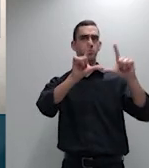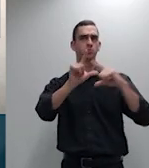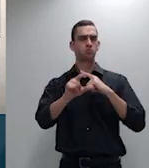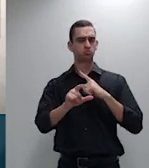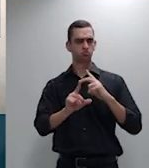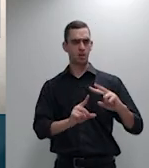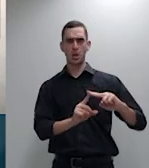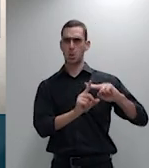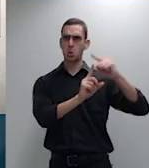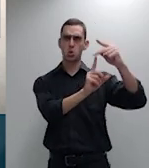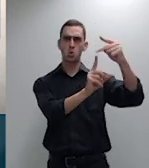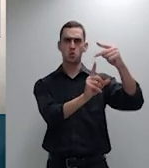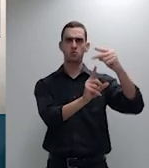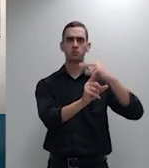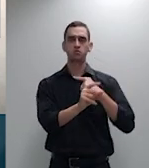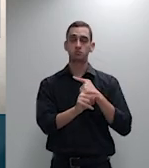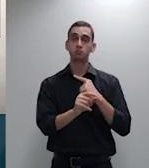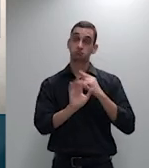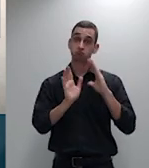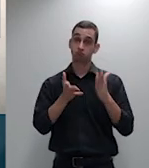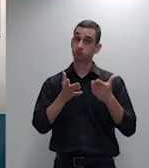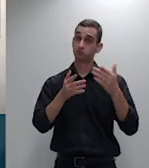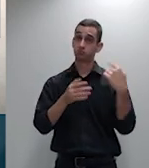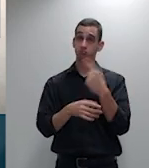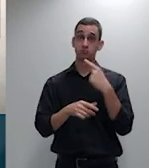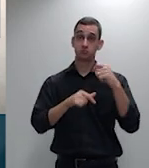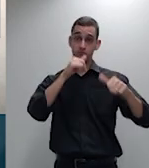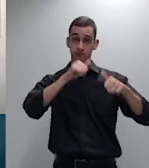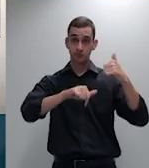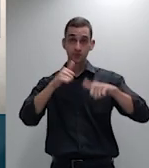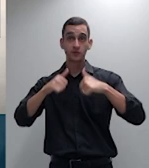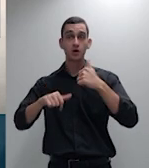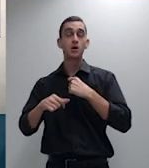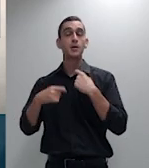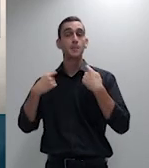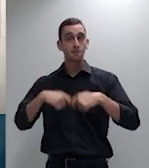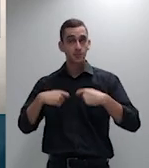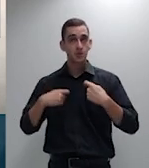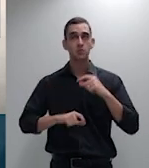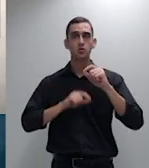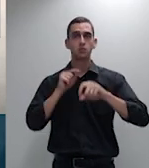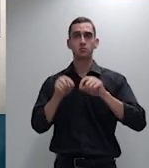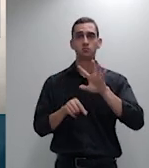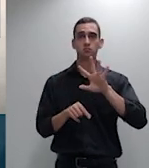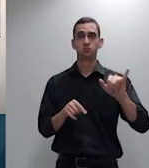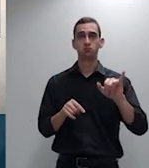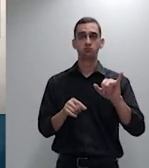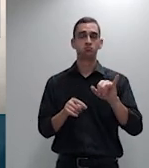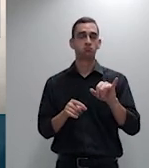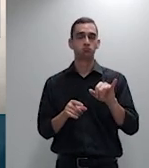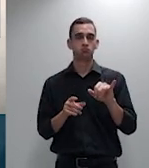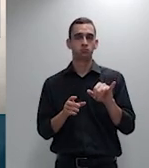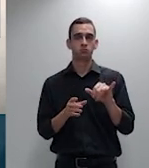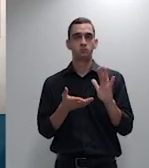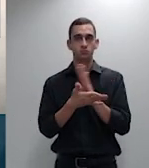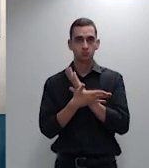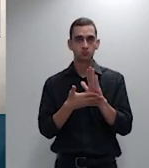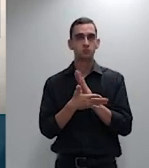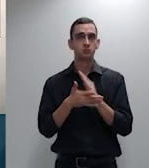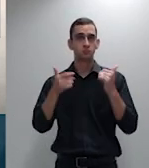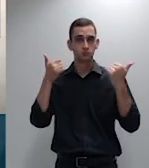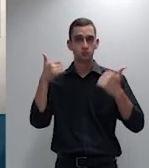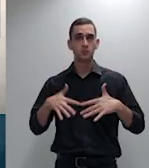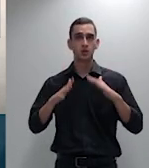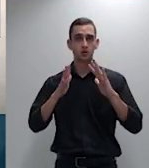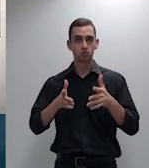a possibilidade de adotar a posição sustentada por um dos polos da controvérsia de um lado no